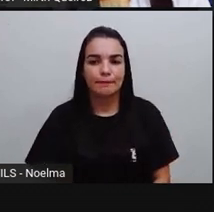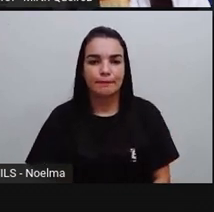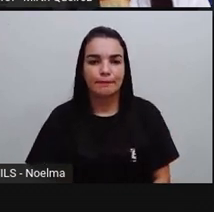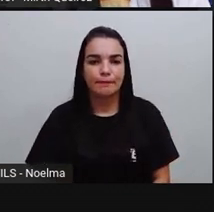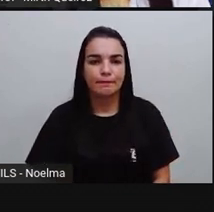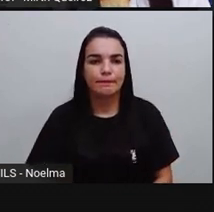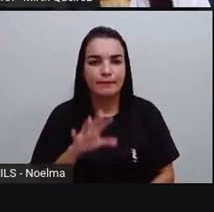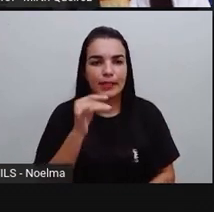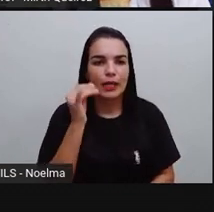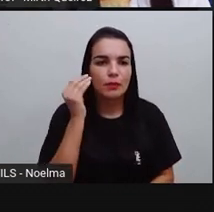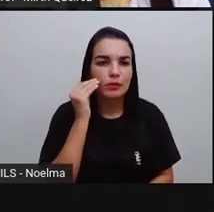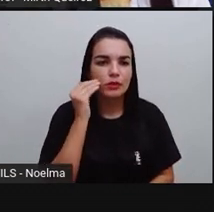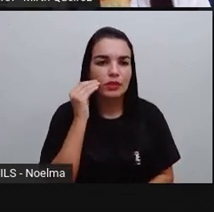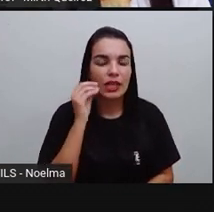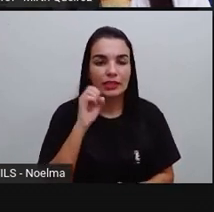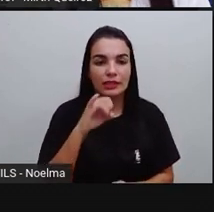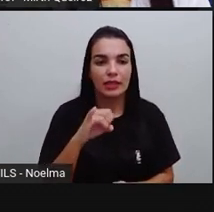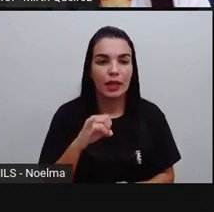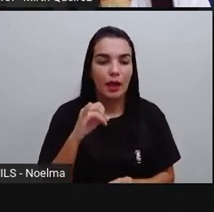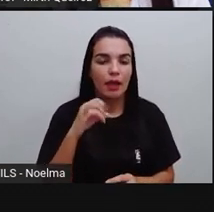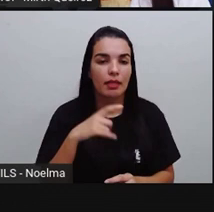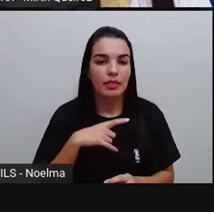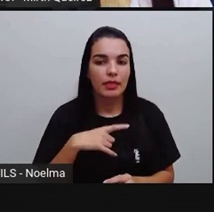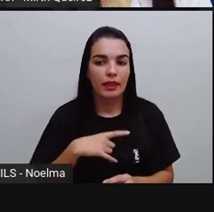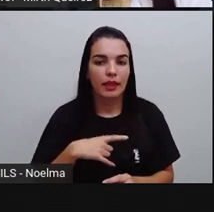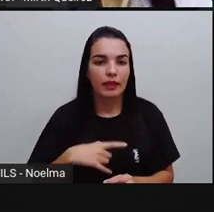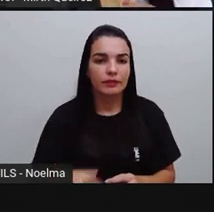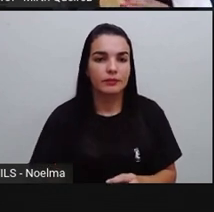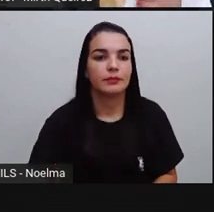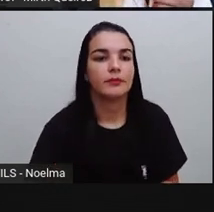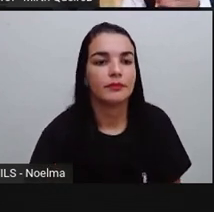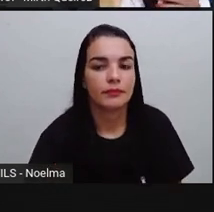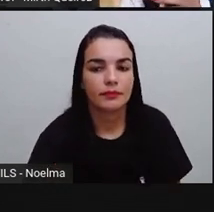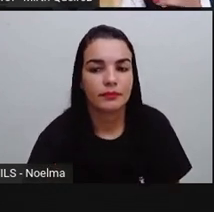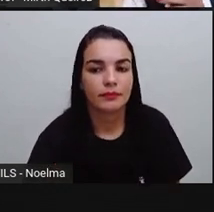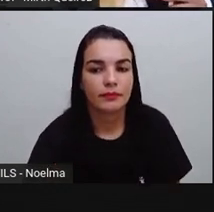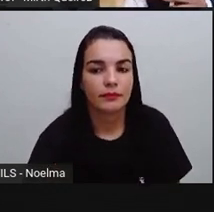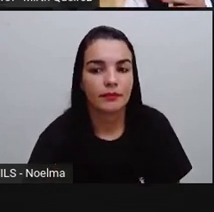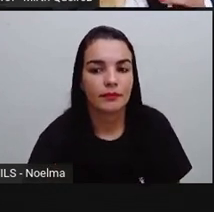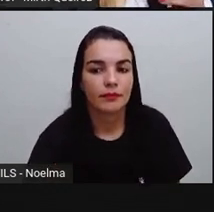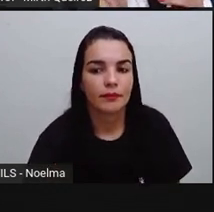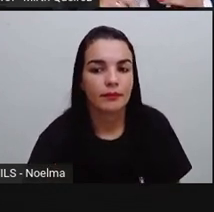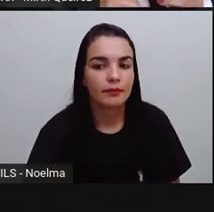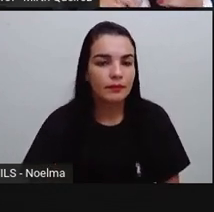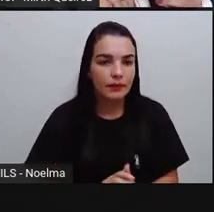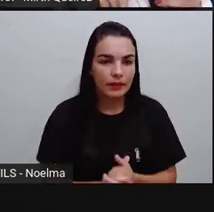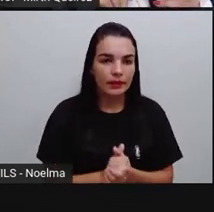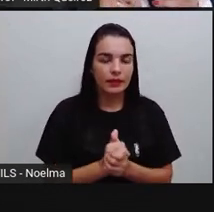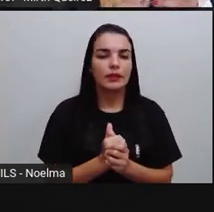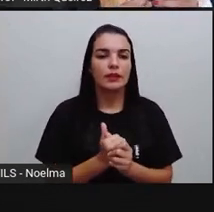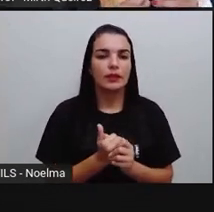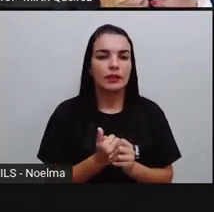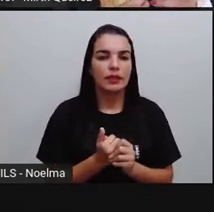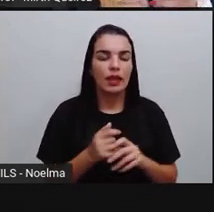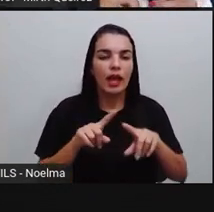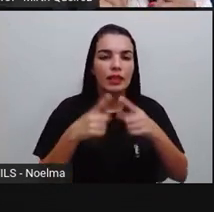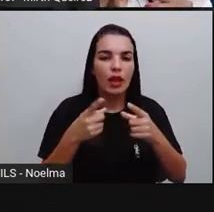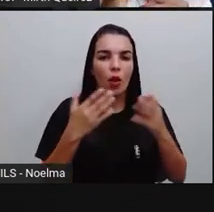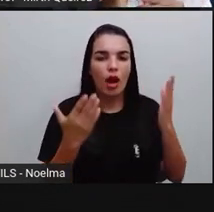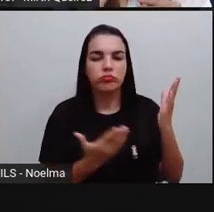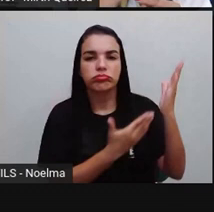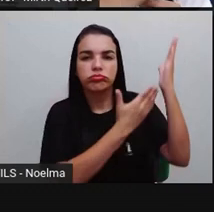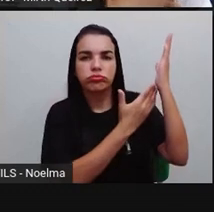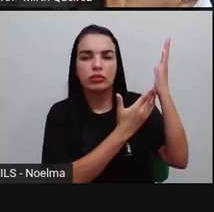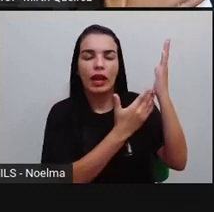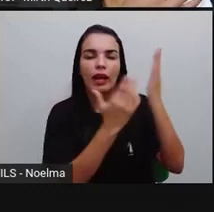há uma faixa de pedestre, né? Essa figura aqui, essa figura geométrica, ela